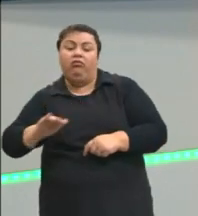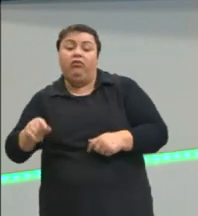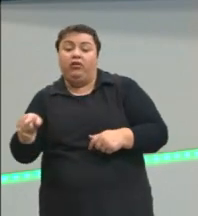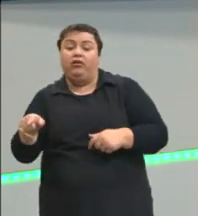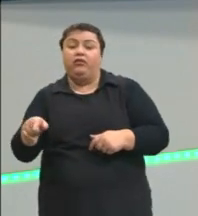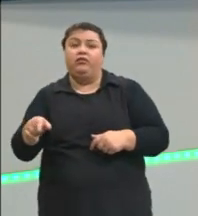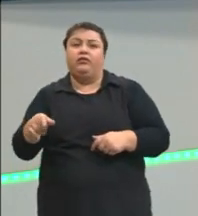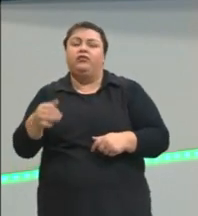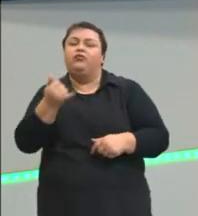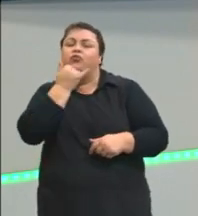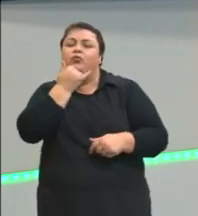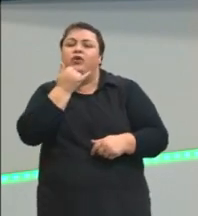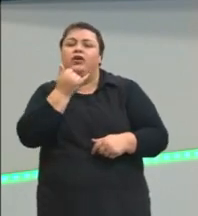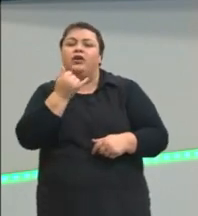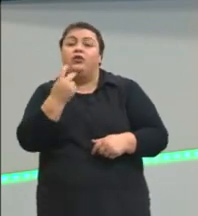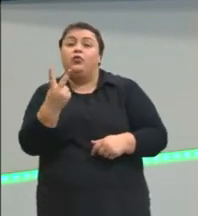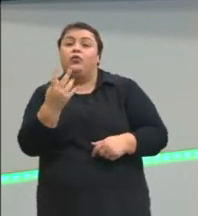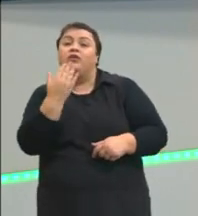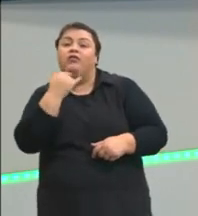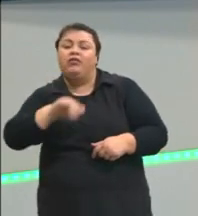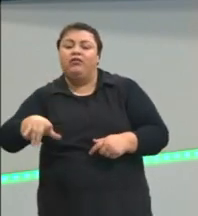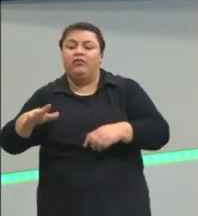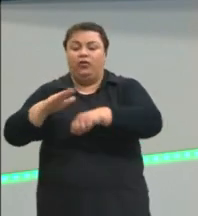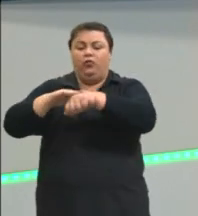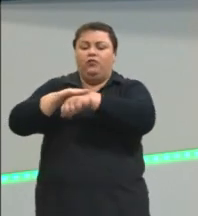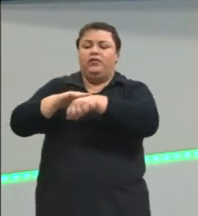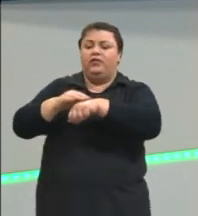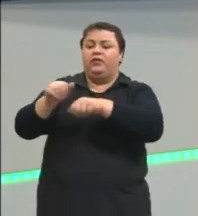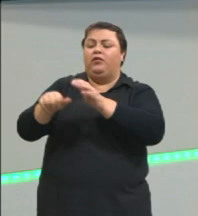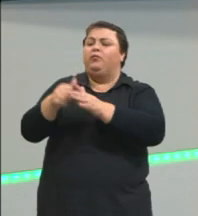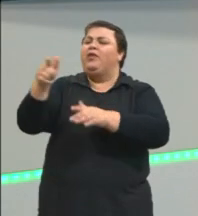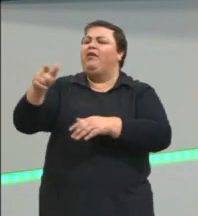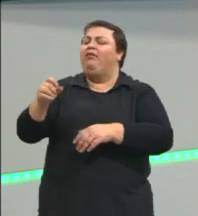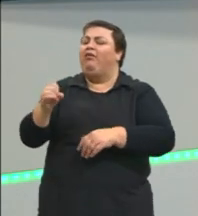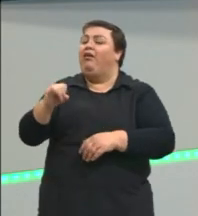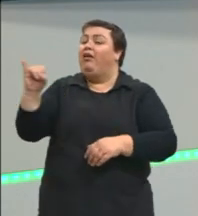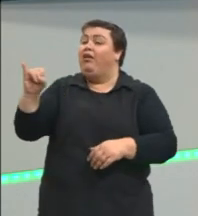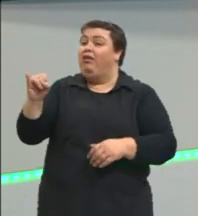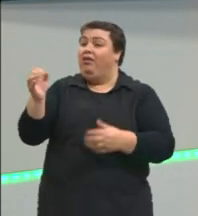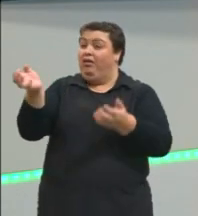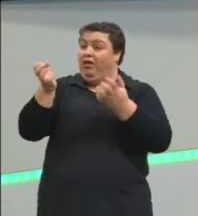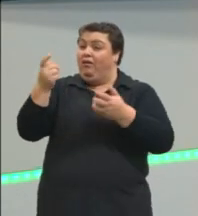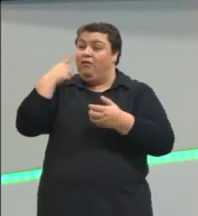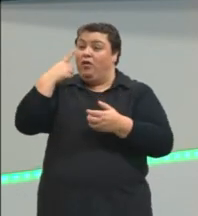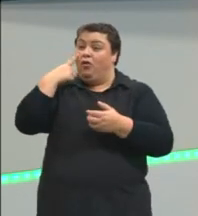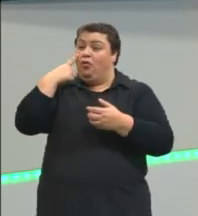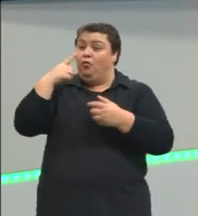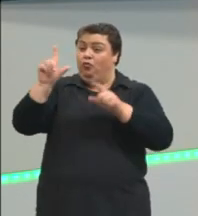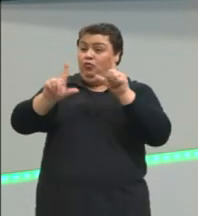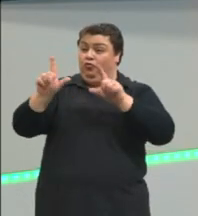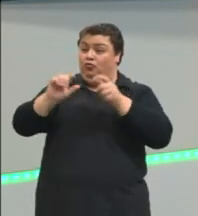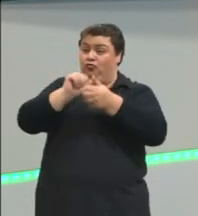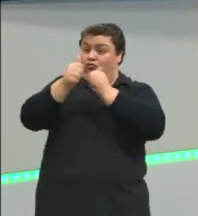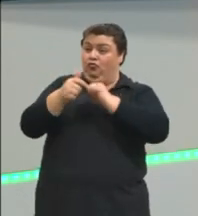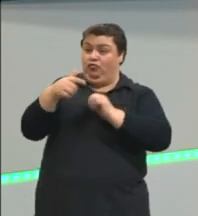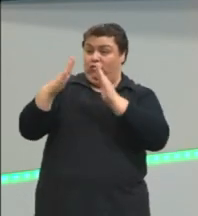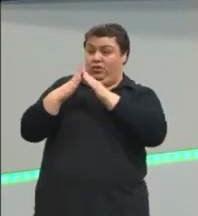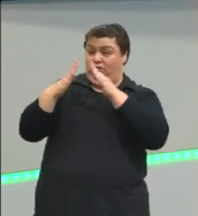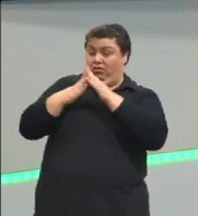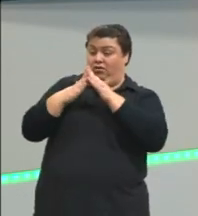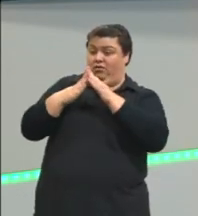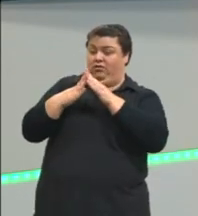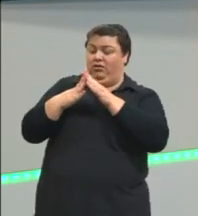conversando. E a primeira diz, e aí, cara, topa assistir o jogo lá em casa? Olha como já é diferente.